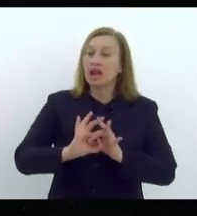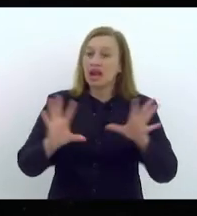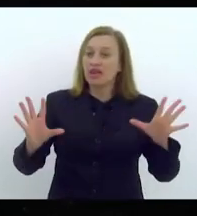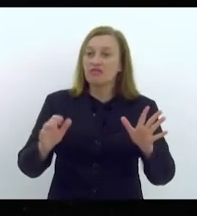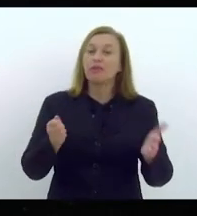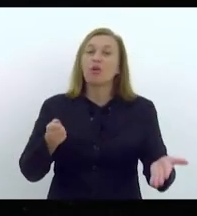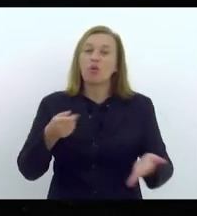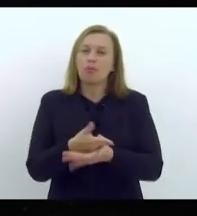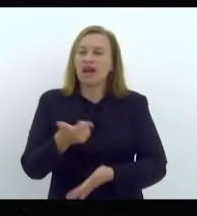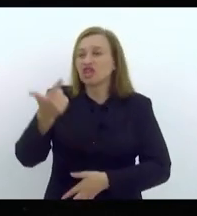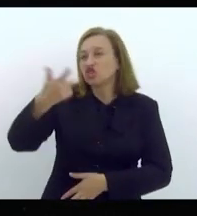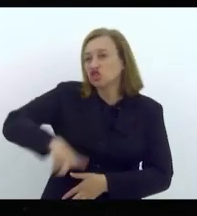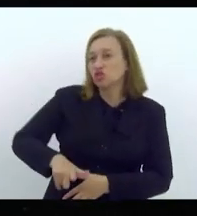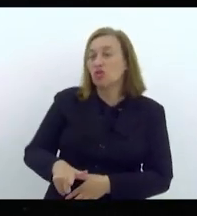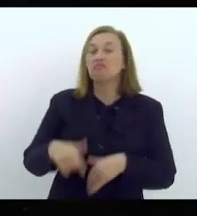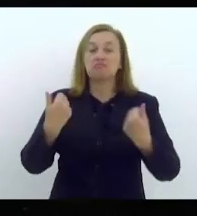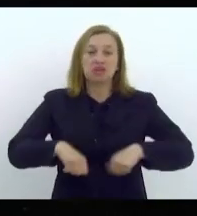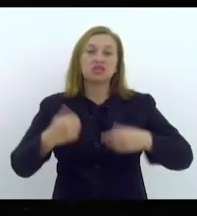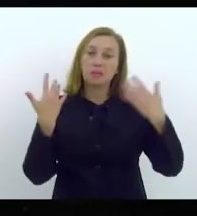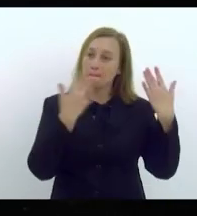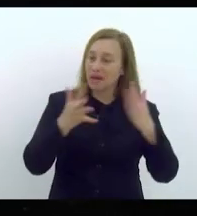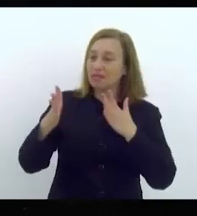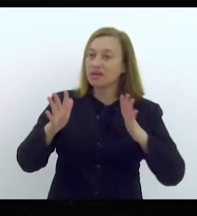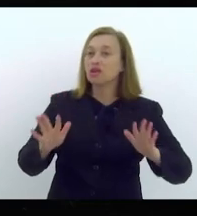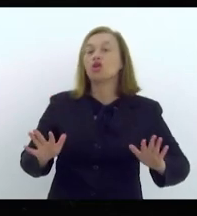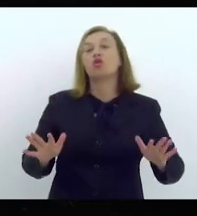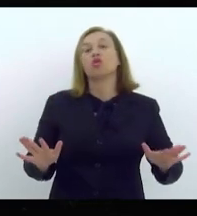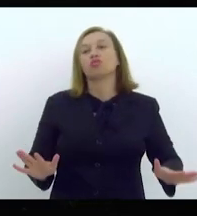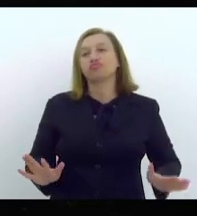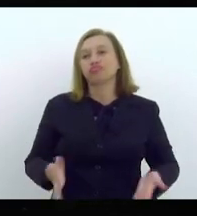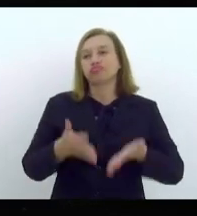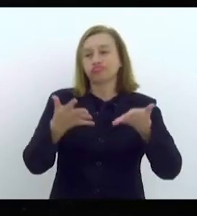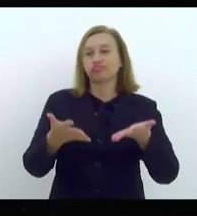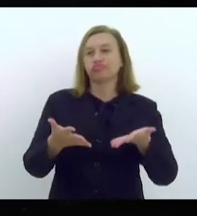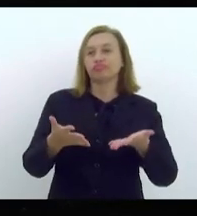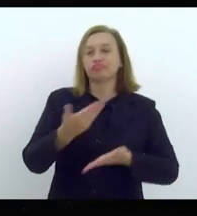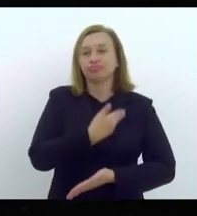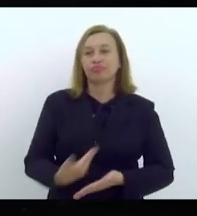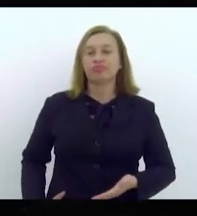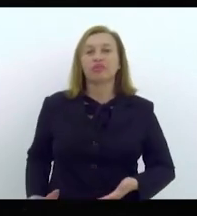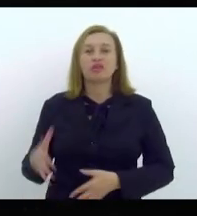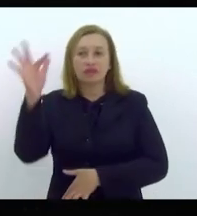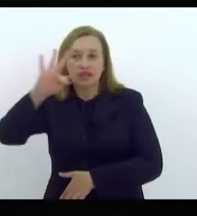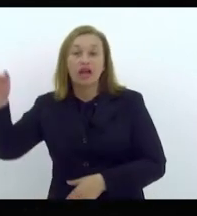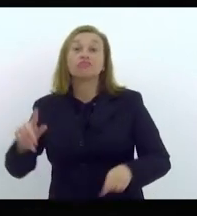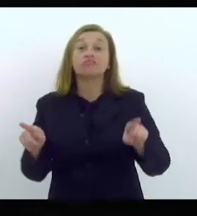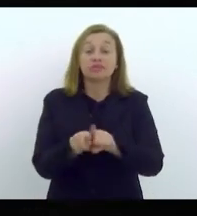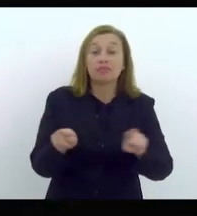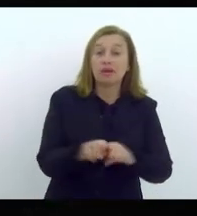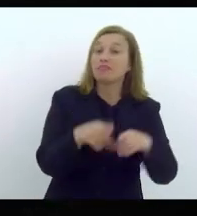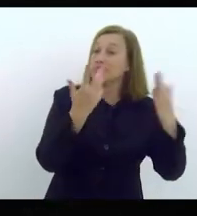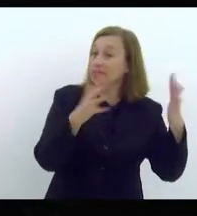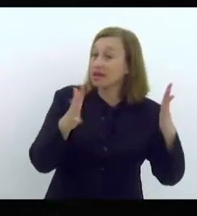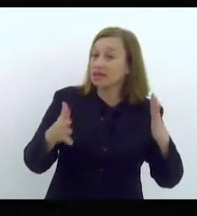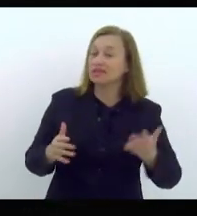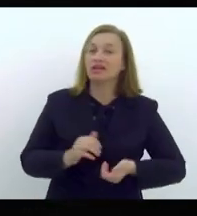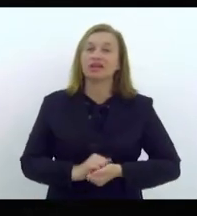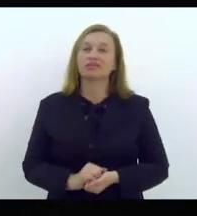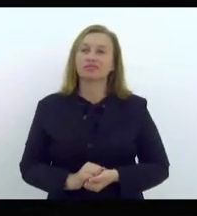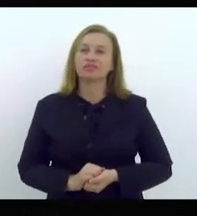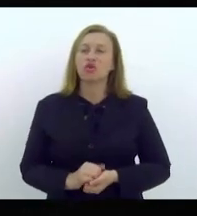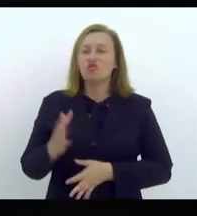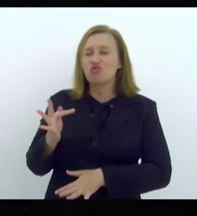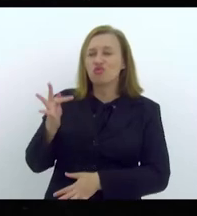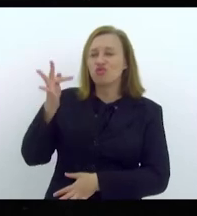Então, gente precisa muito celebrar essa iniciativa do governo federal, assim como a gente precisa celebrar também a perspectiva